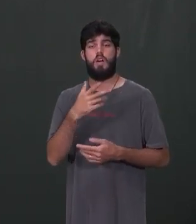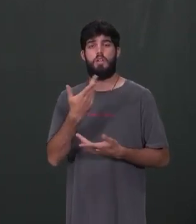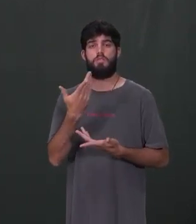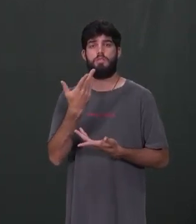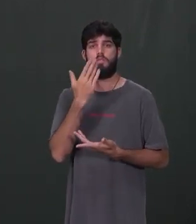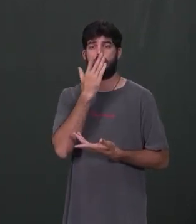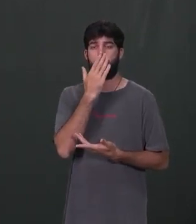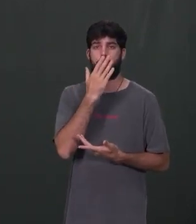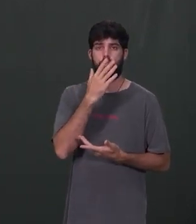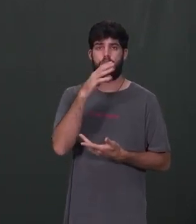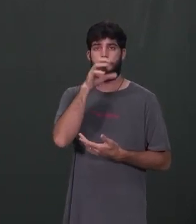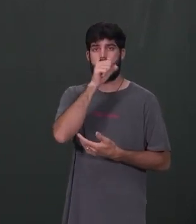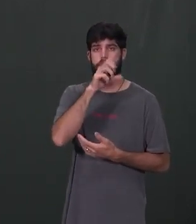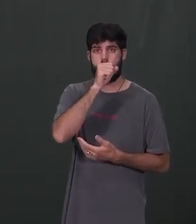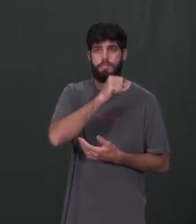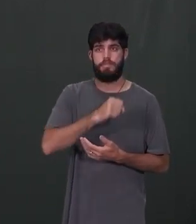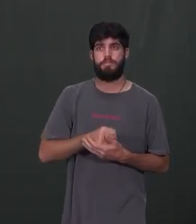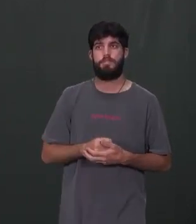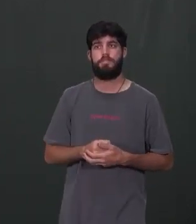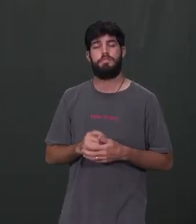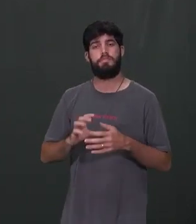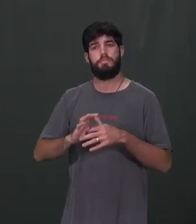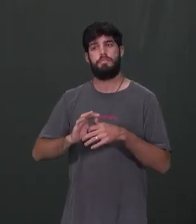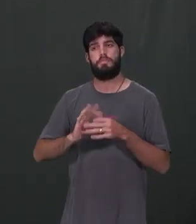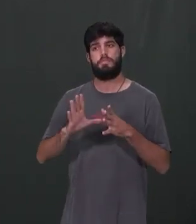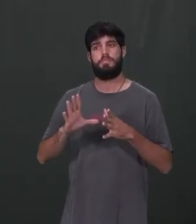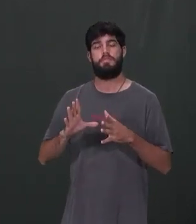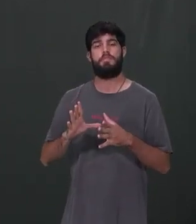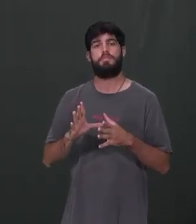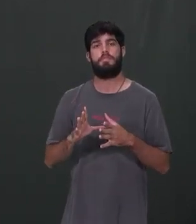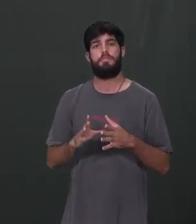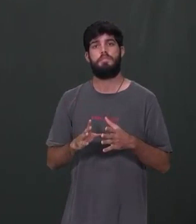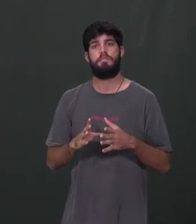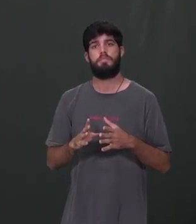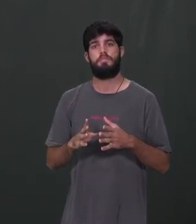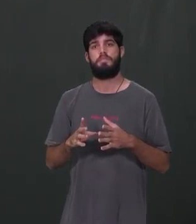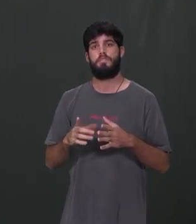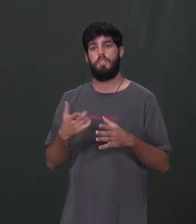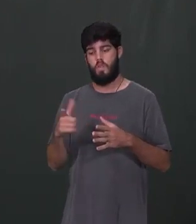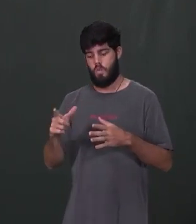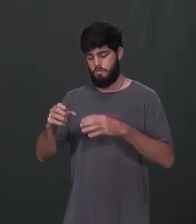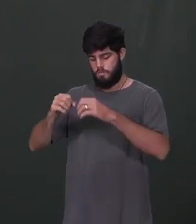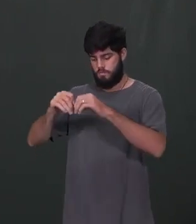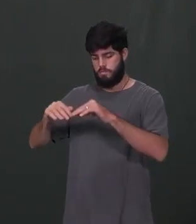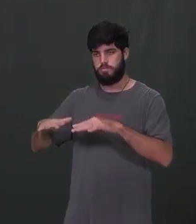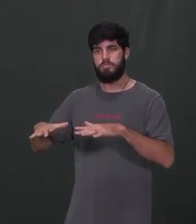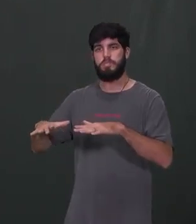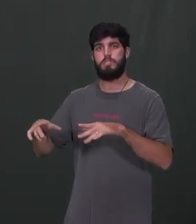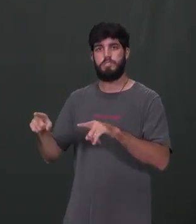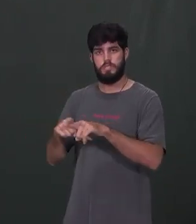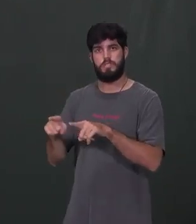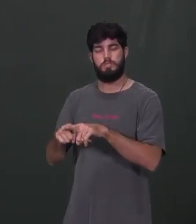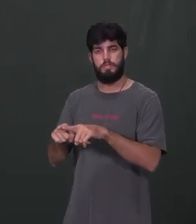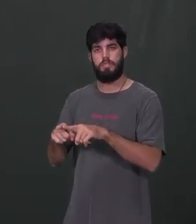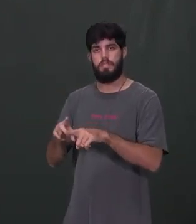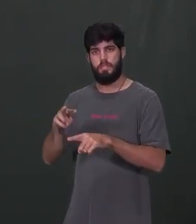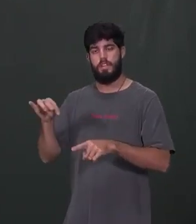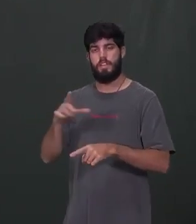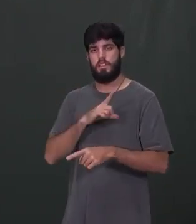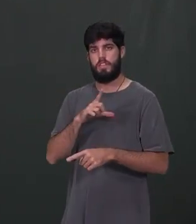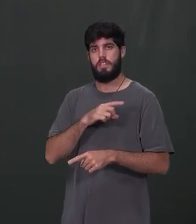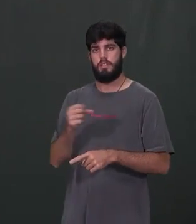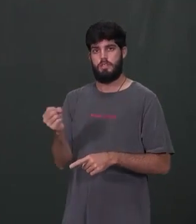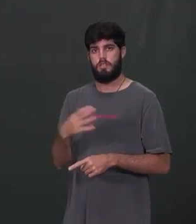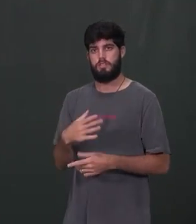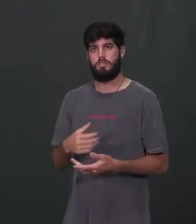Numa condição ambiental legal, ele libera esse esporo, esse esporo cai no chão e onde cair vai formar um novo